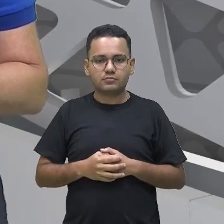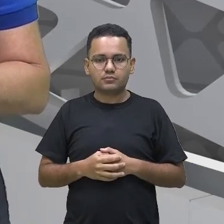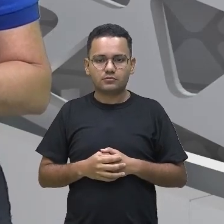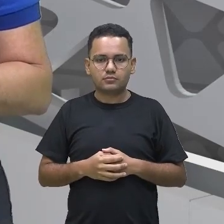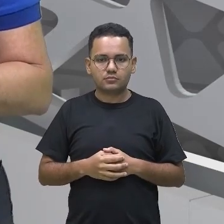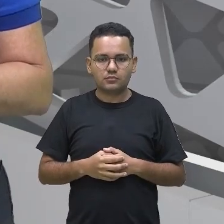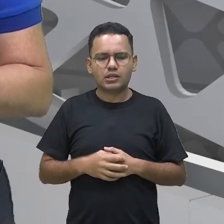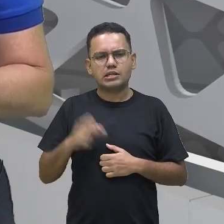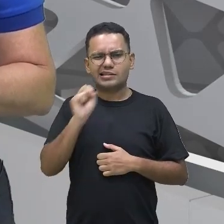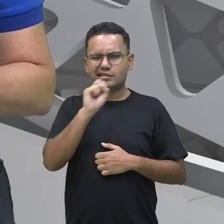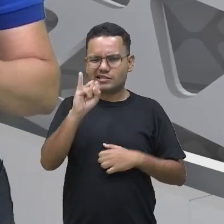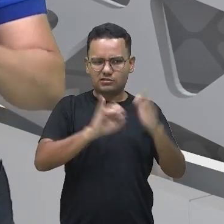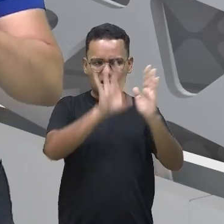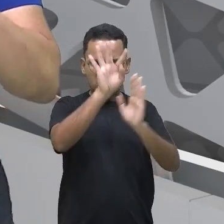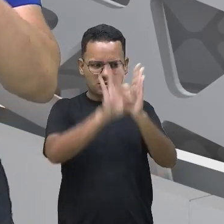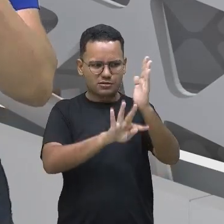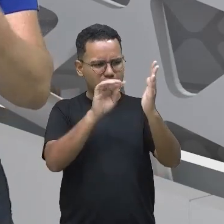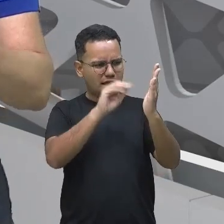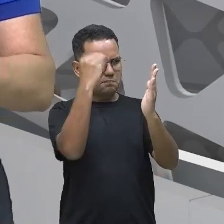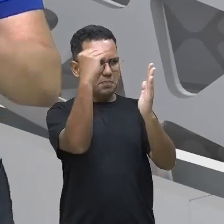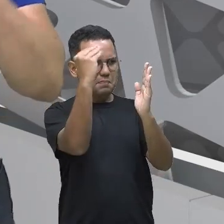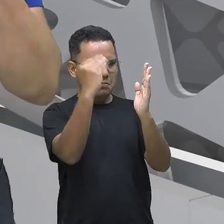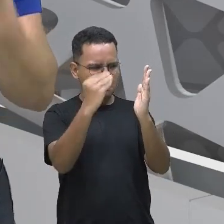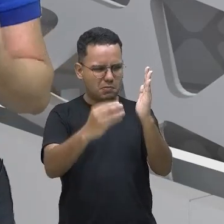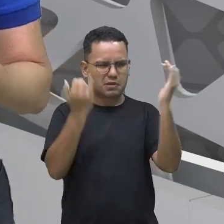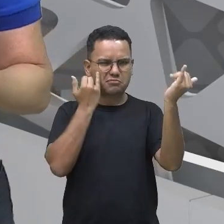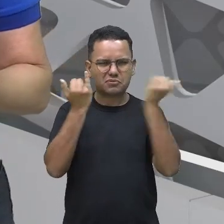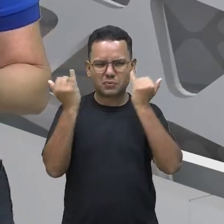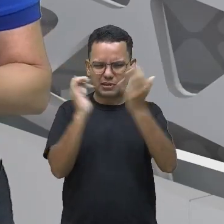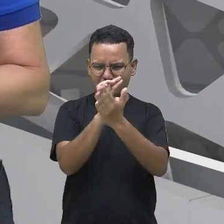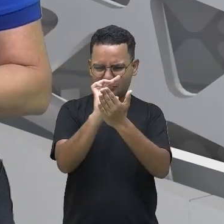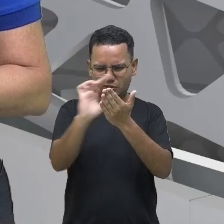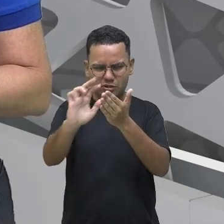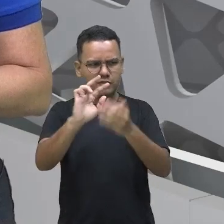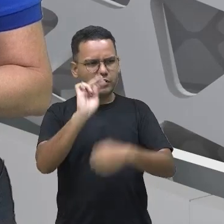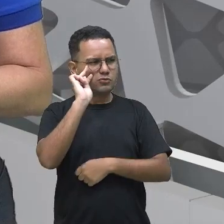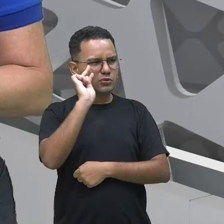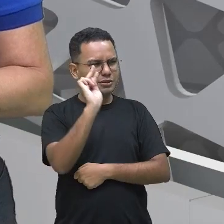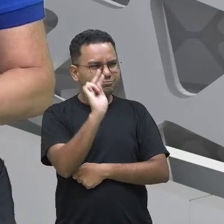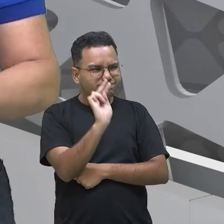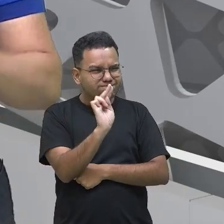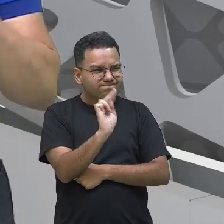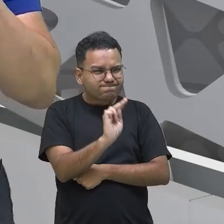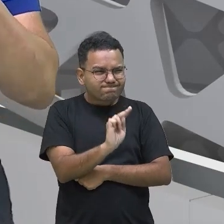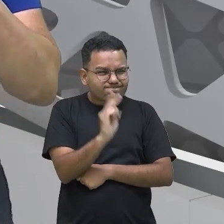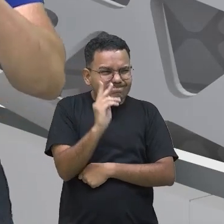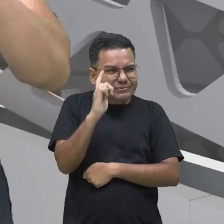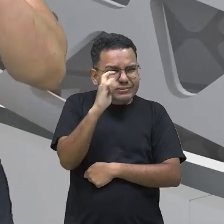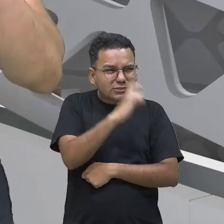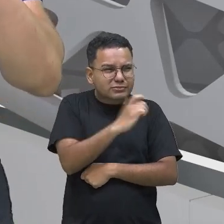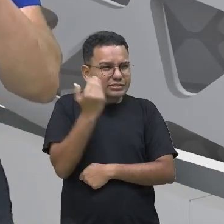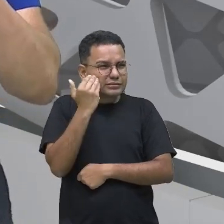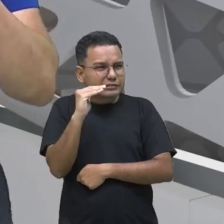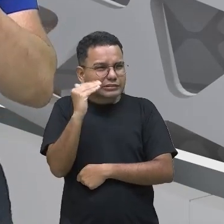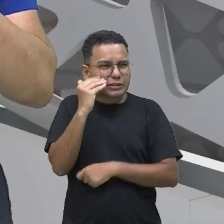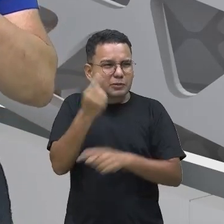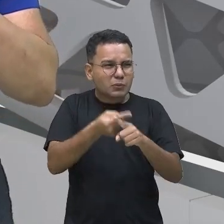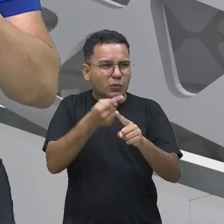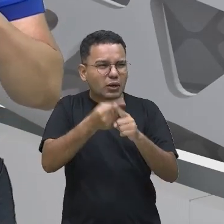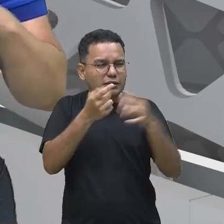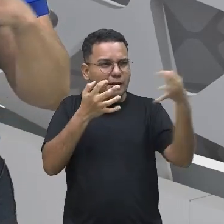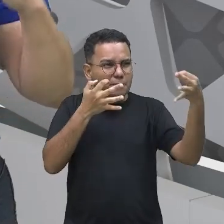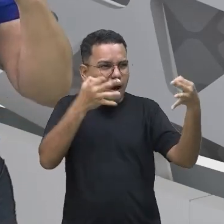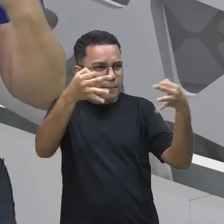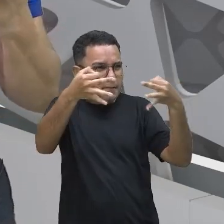iria entender as informações que a gente queria passar aí. Então, veja que tem